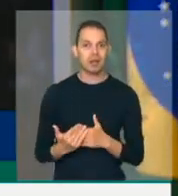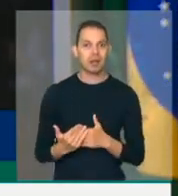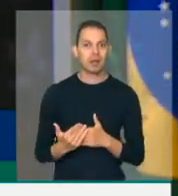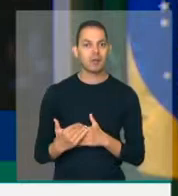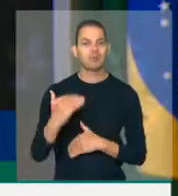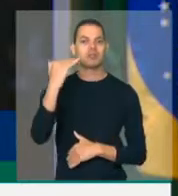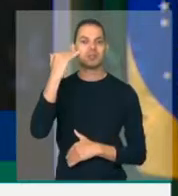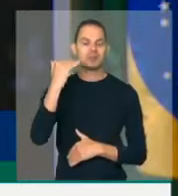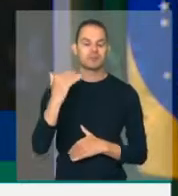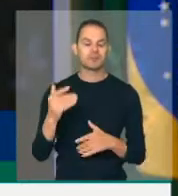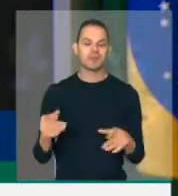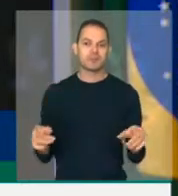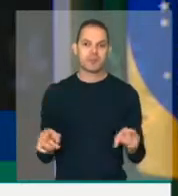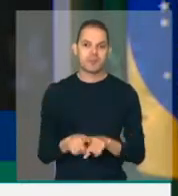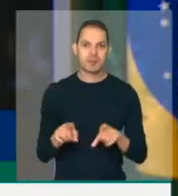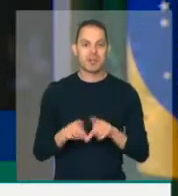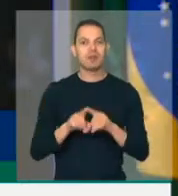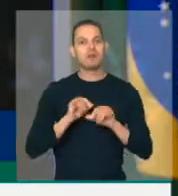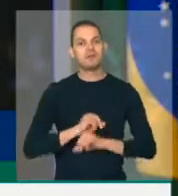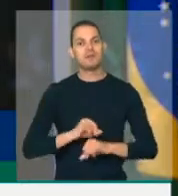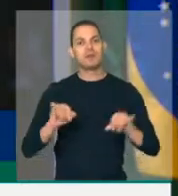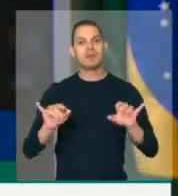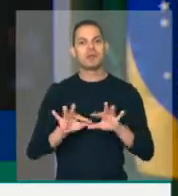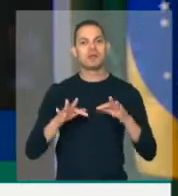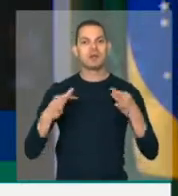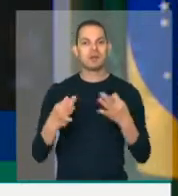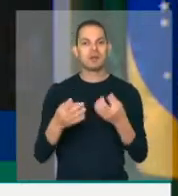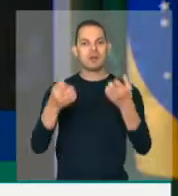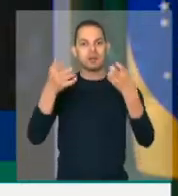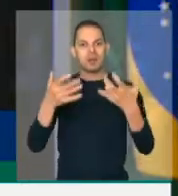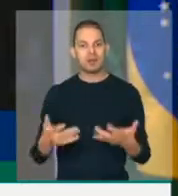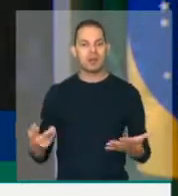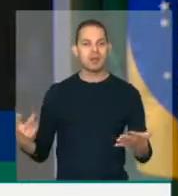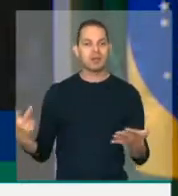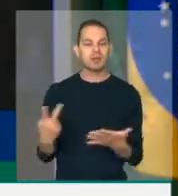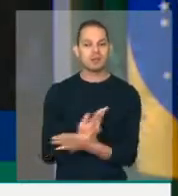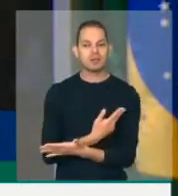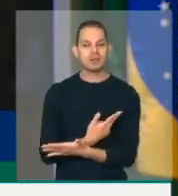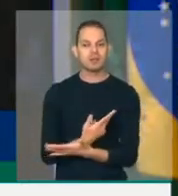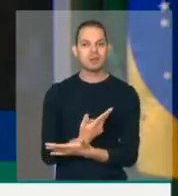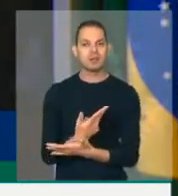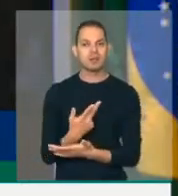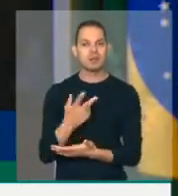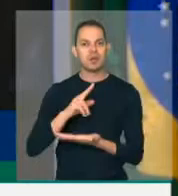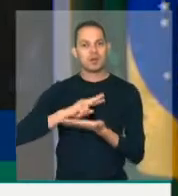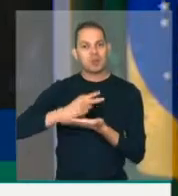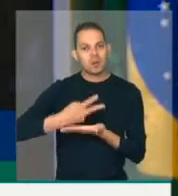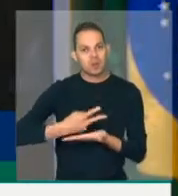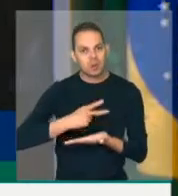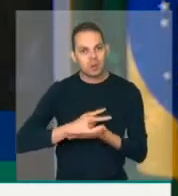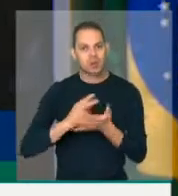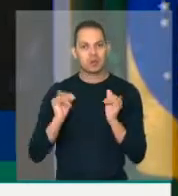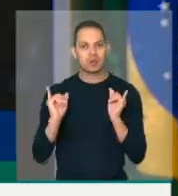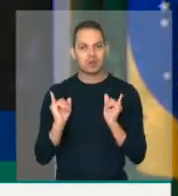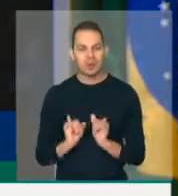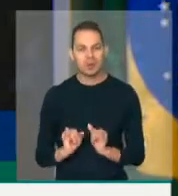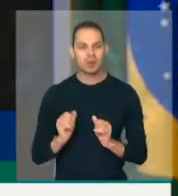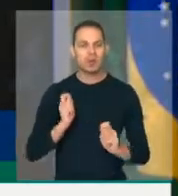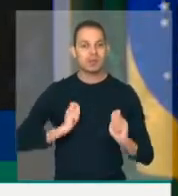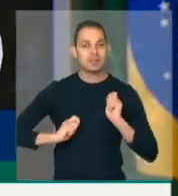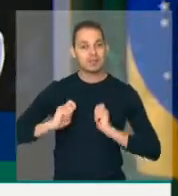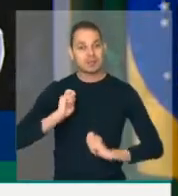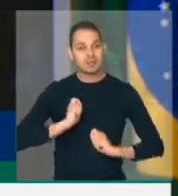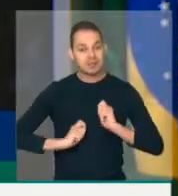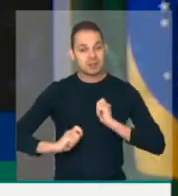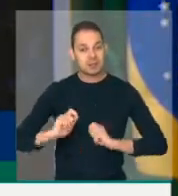Ainda, informa que as famílias têm relatado surgimento de insônia, anorexia, crises de ansiedade